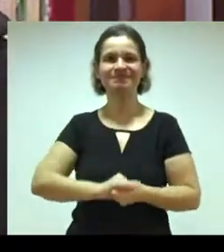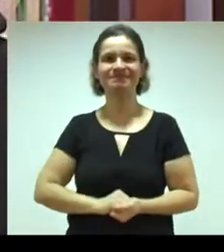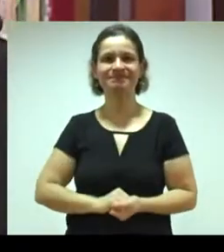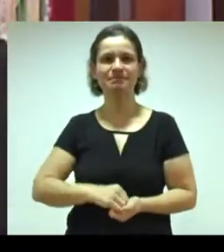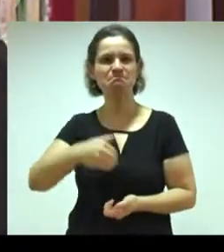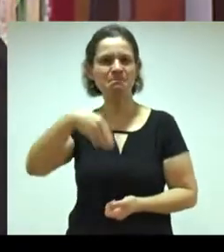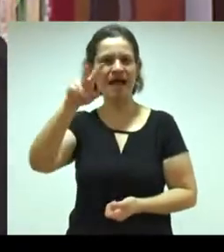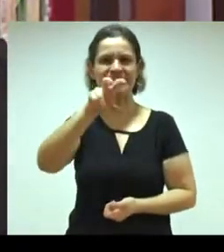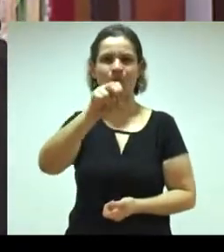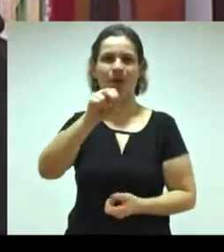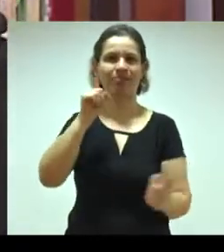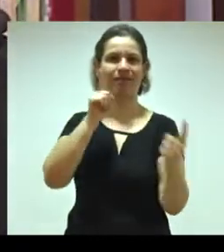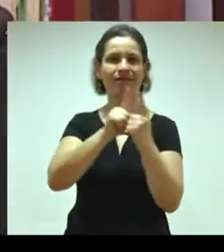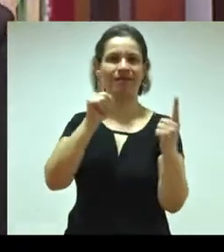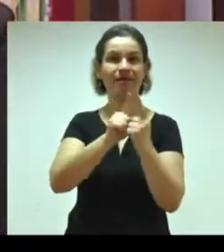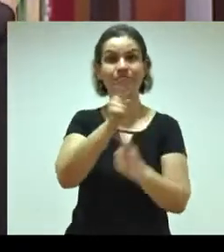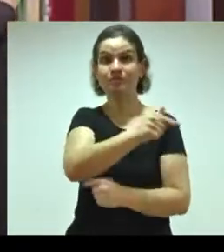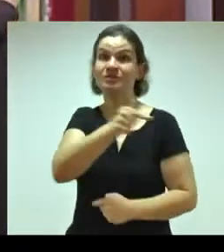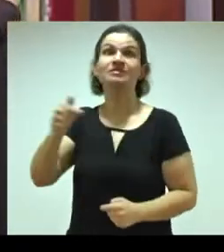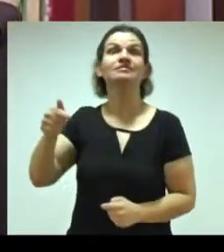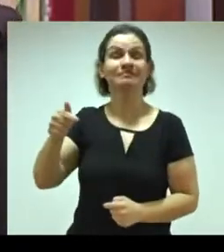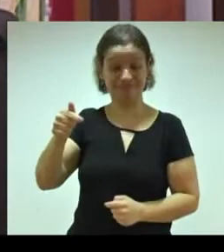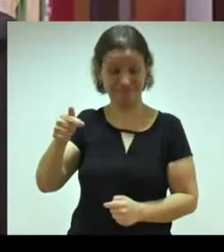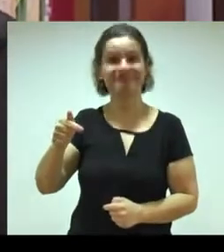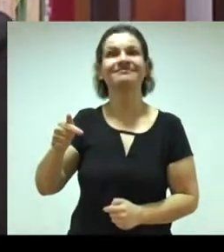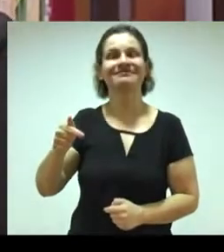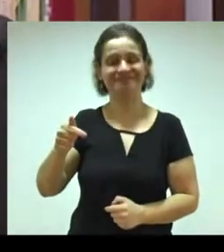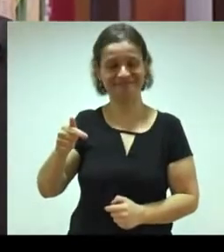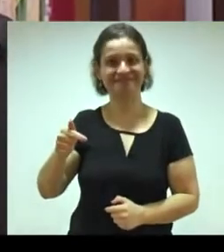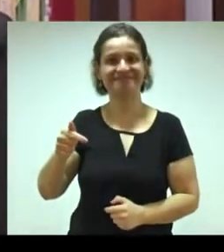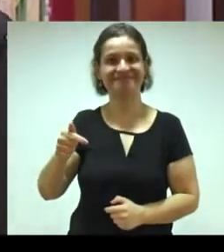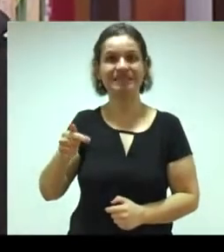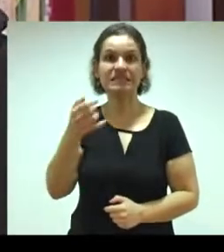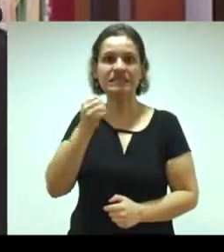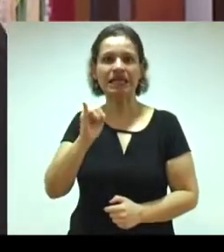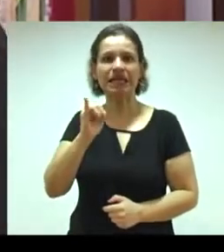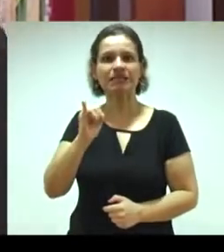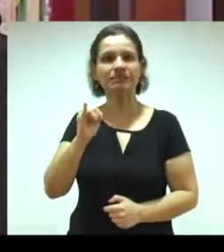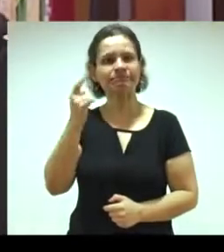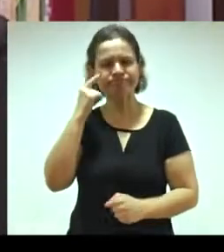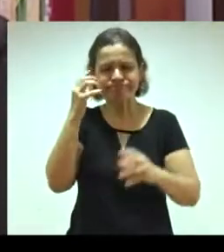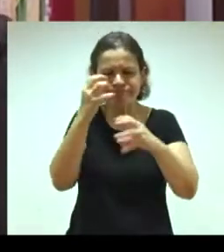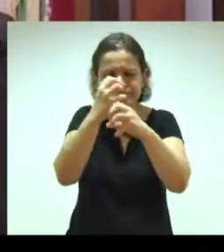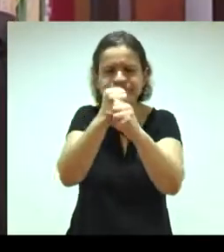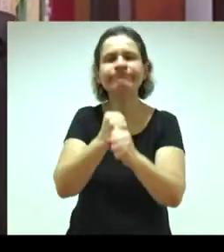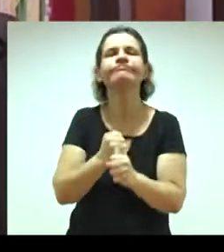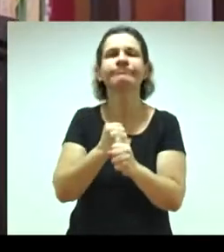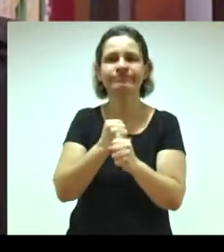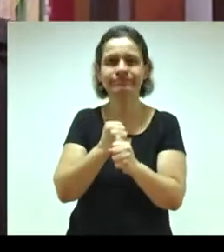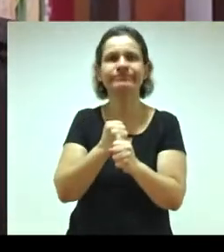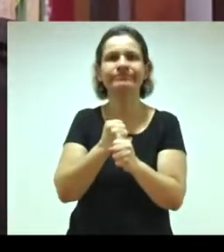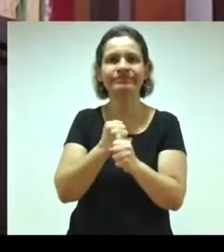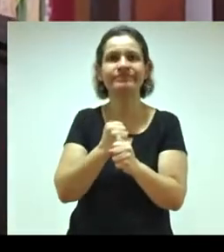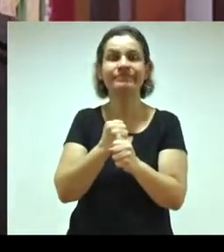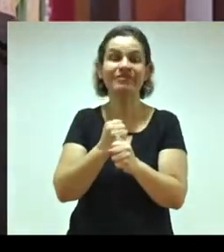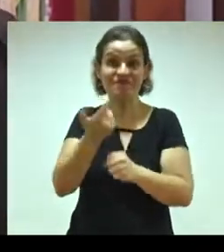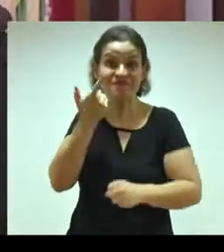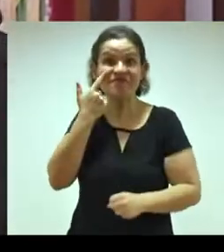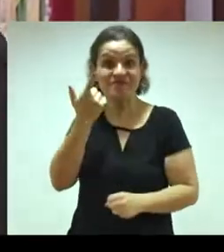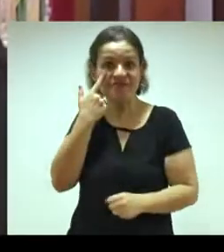mais de 50 atendimentos por semana e se a gente for computar isso, né, nós vamos